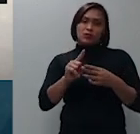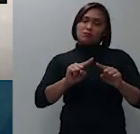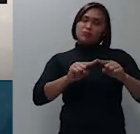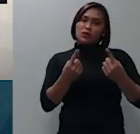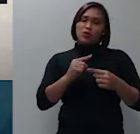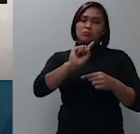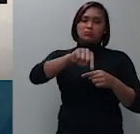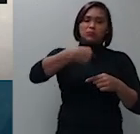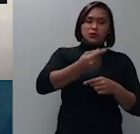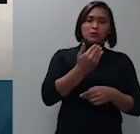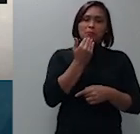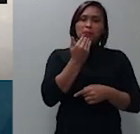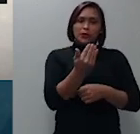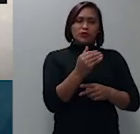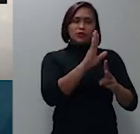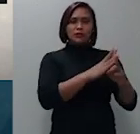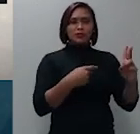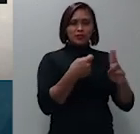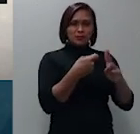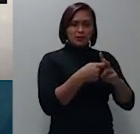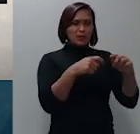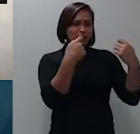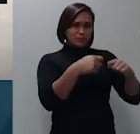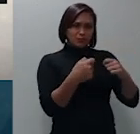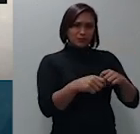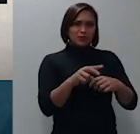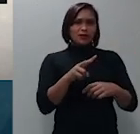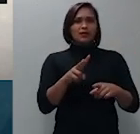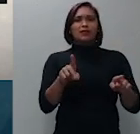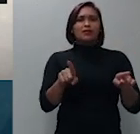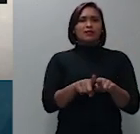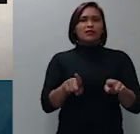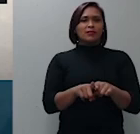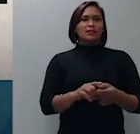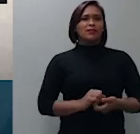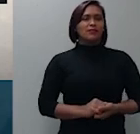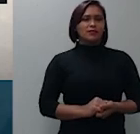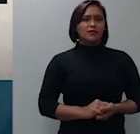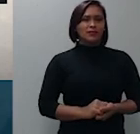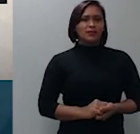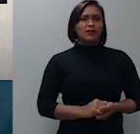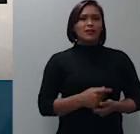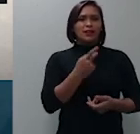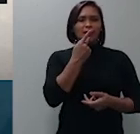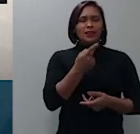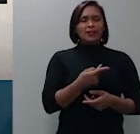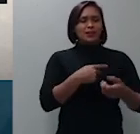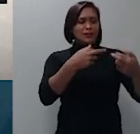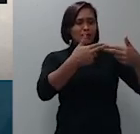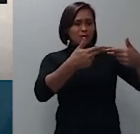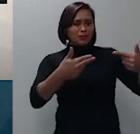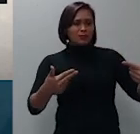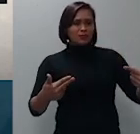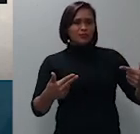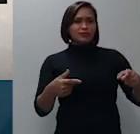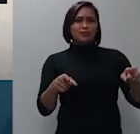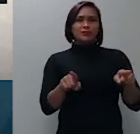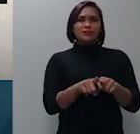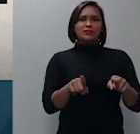devendo ser ressalvados ademais os fatos supervenientes e aqueles que possam ser alegados a qualquer tempo